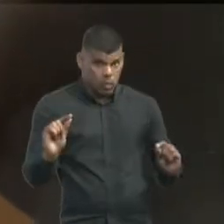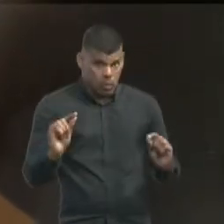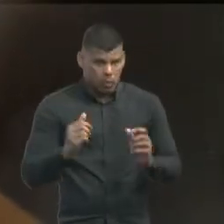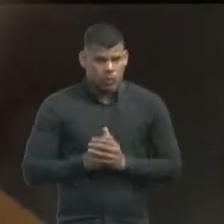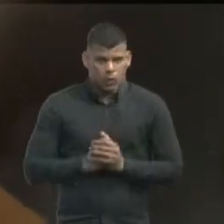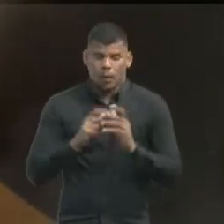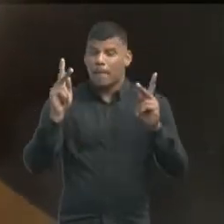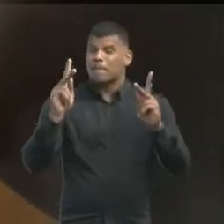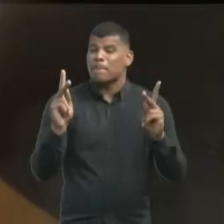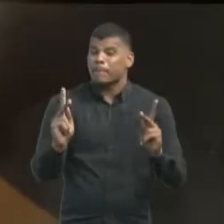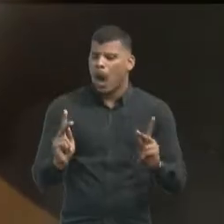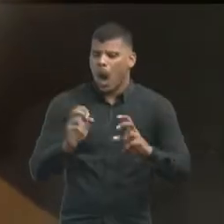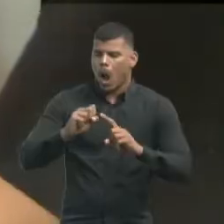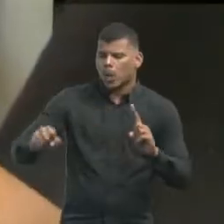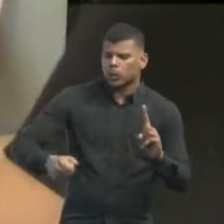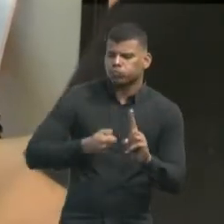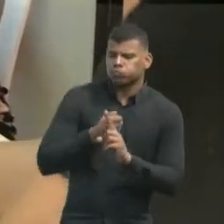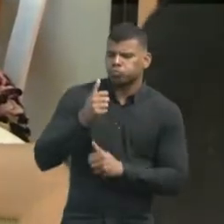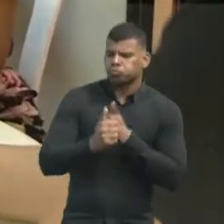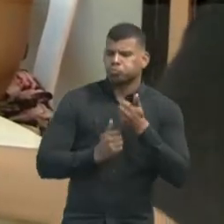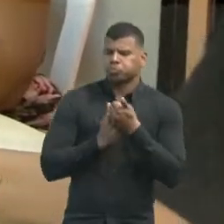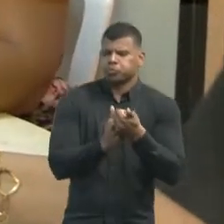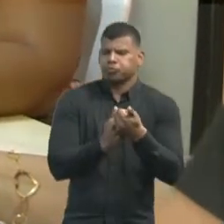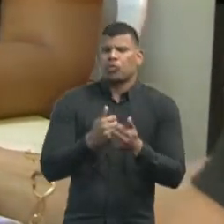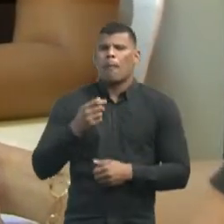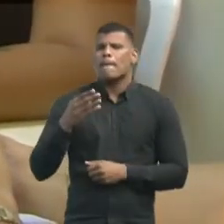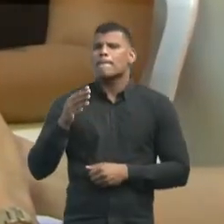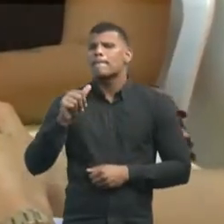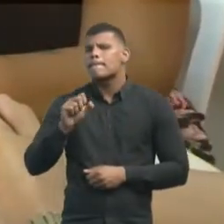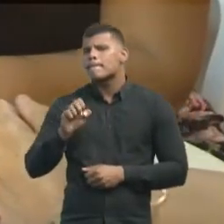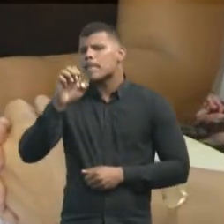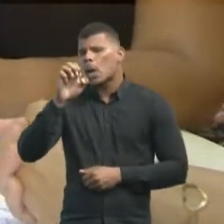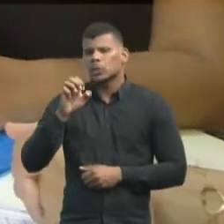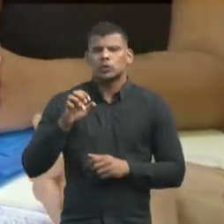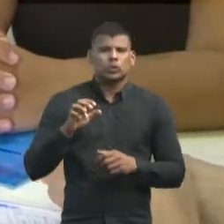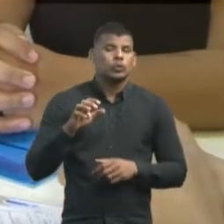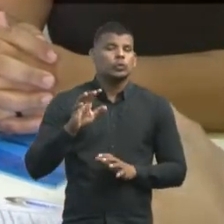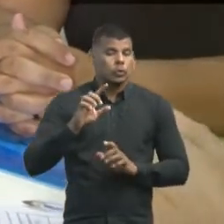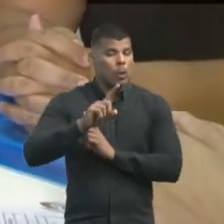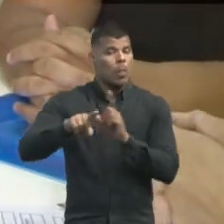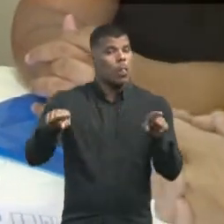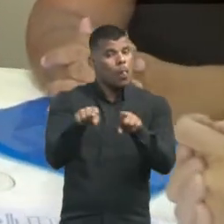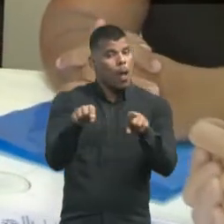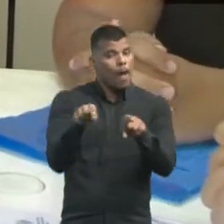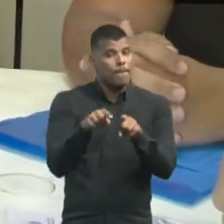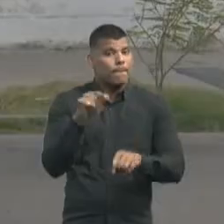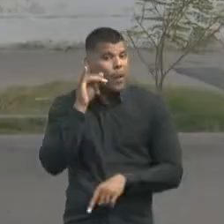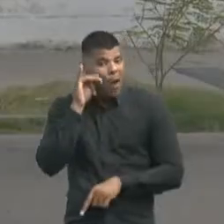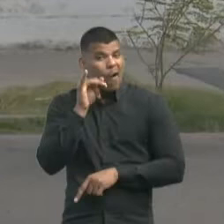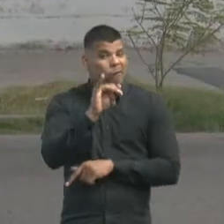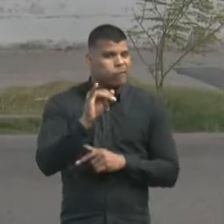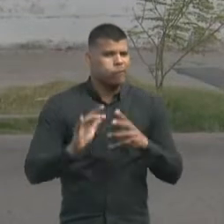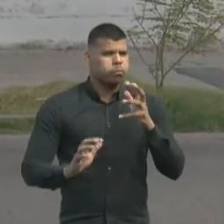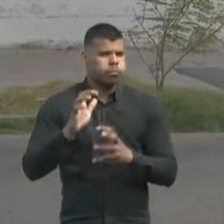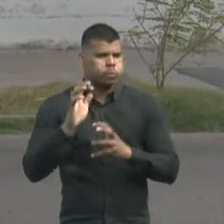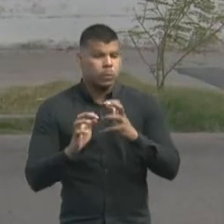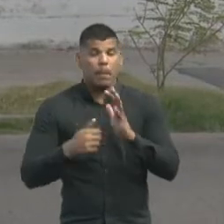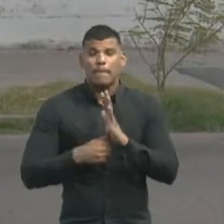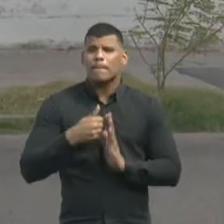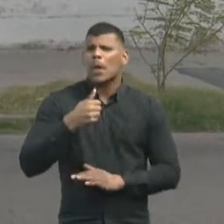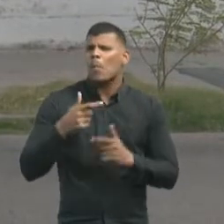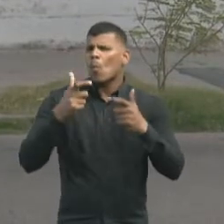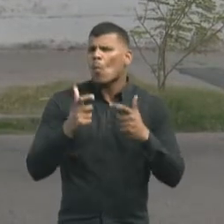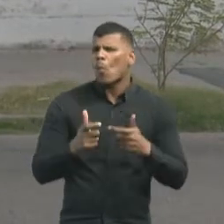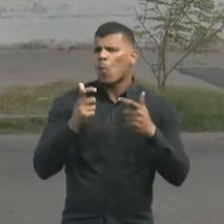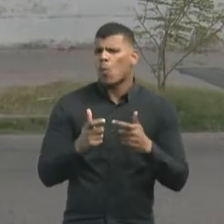social, o fortalecimento das bases comunitárias e a prevenção e solução de conflitos. O primeiro núcleo de